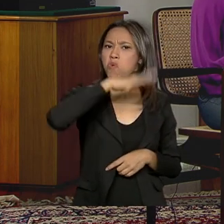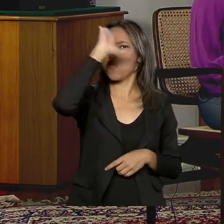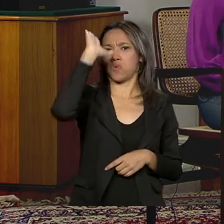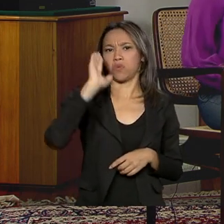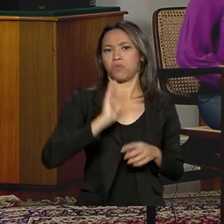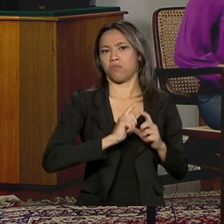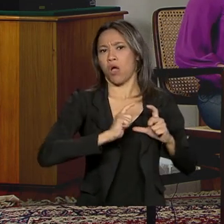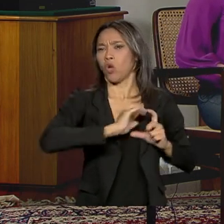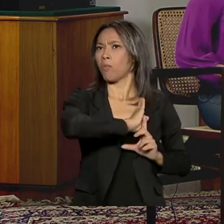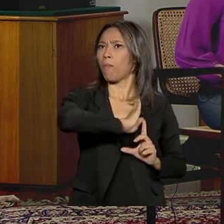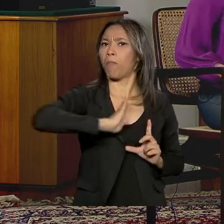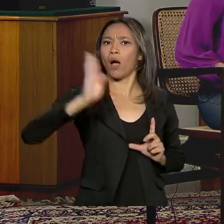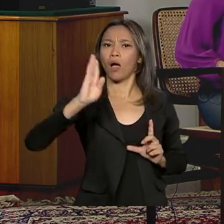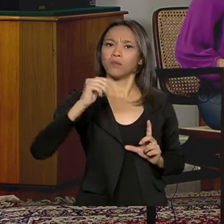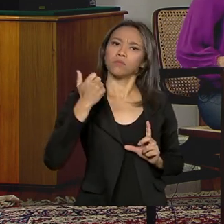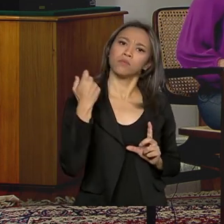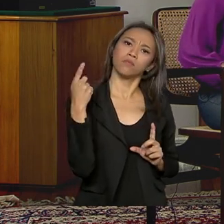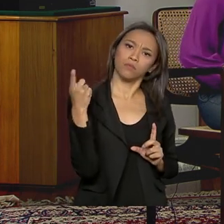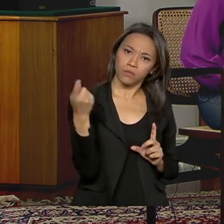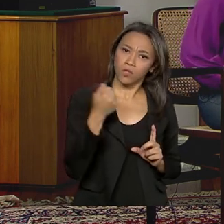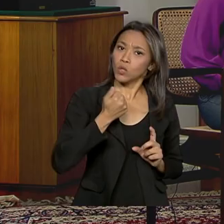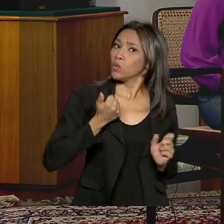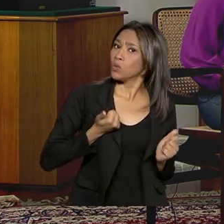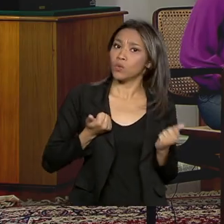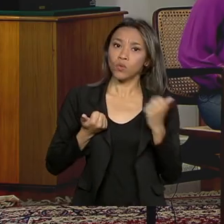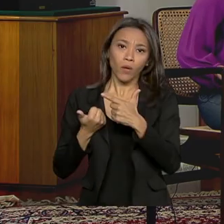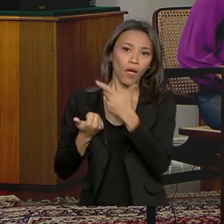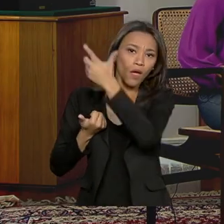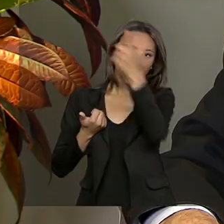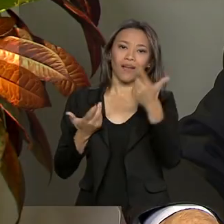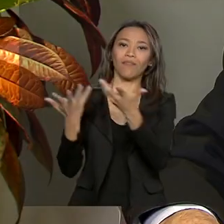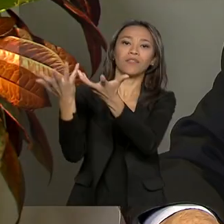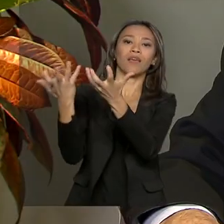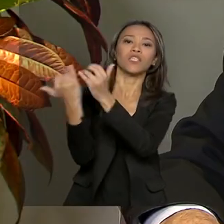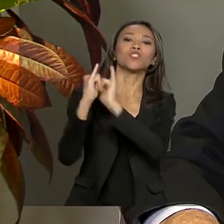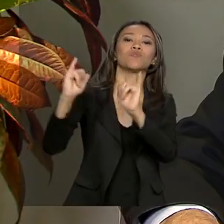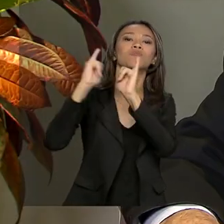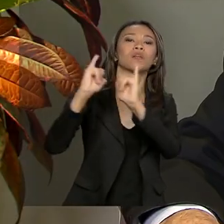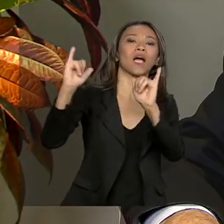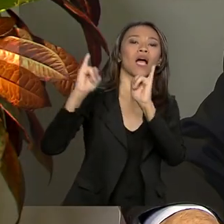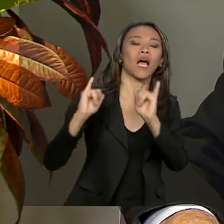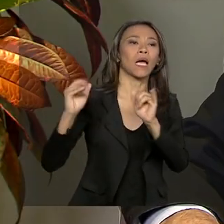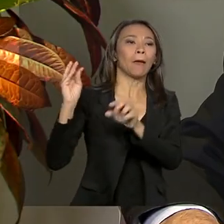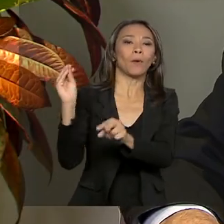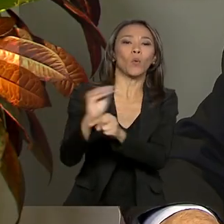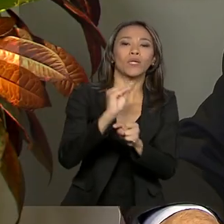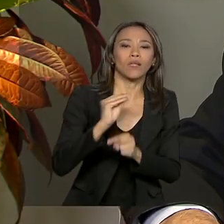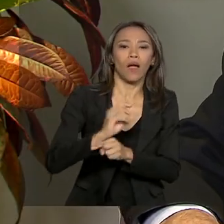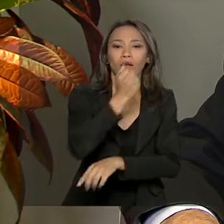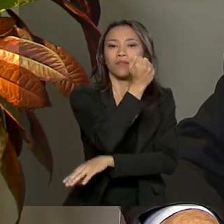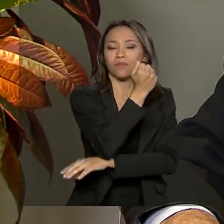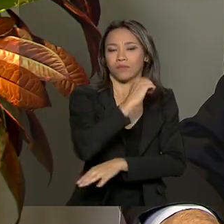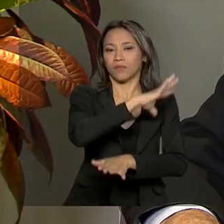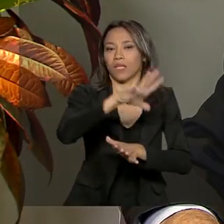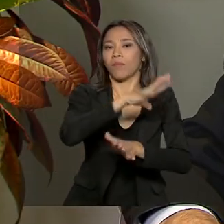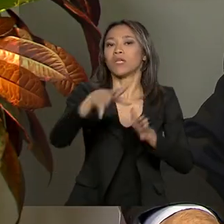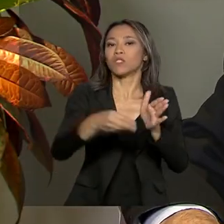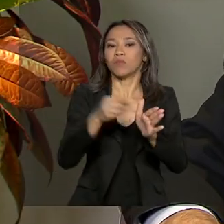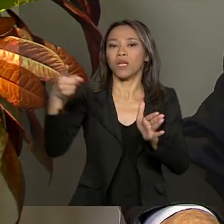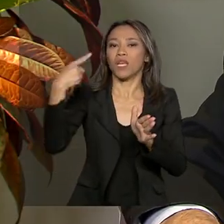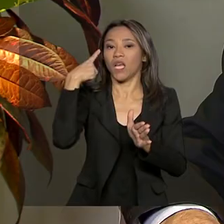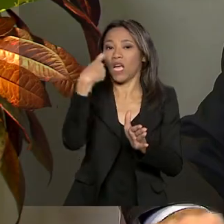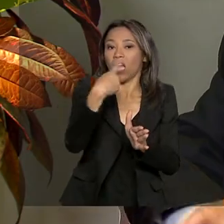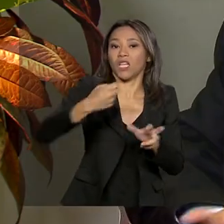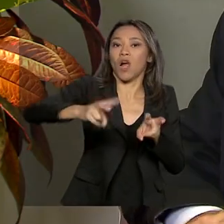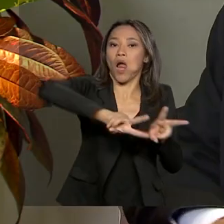Só que interessa a eles criar essa campanha contra o Brasil e preservar a Amazônia para que eles se aproveitem da Amazônia mais